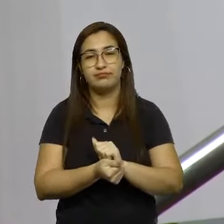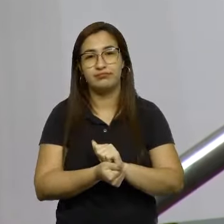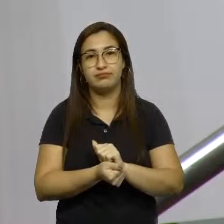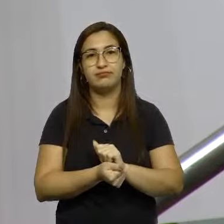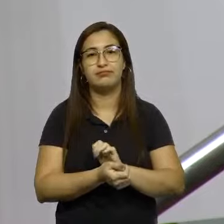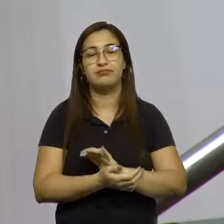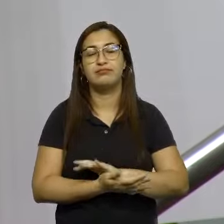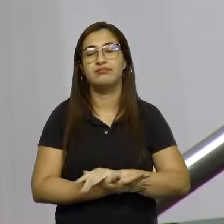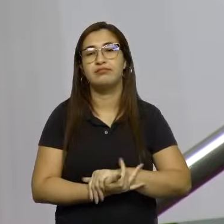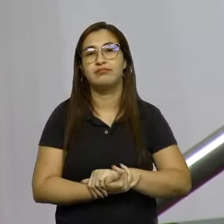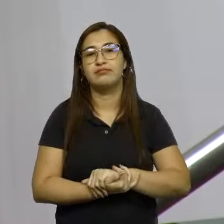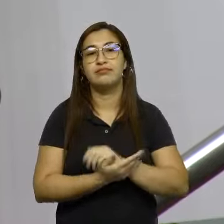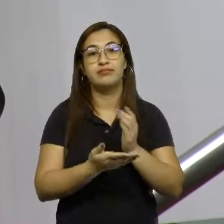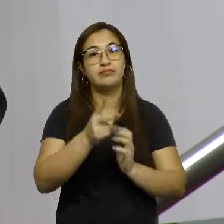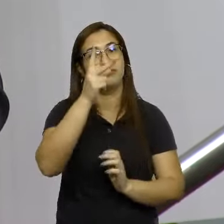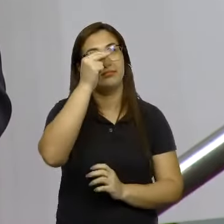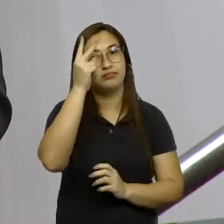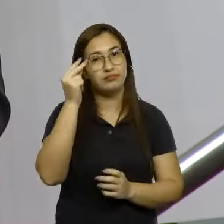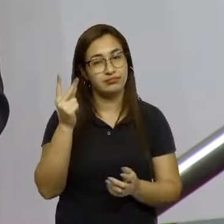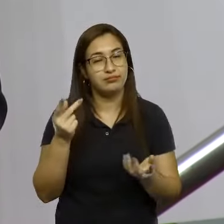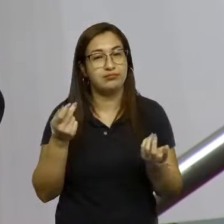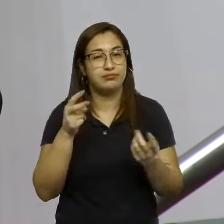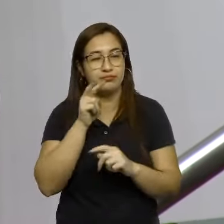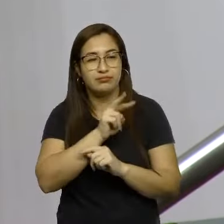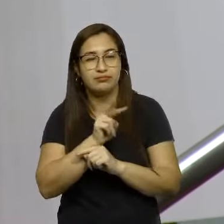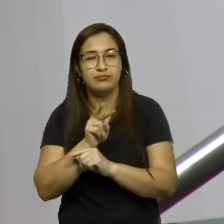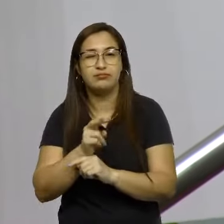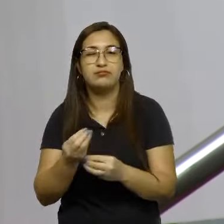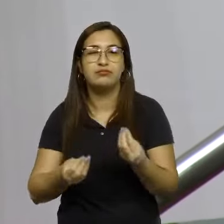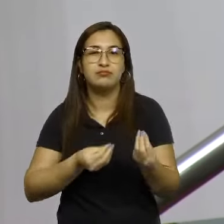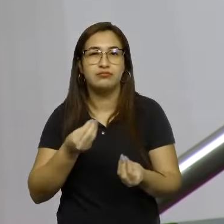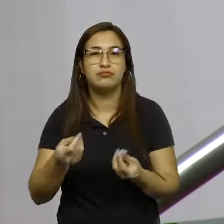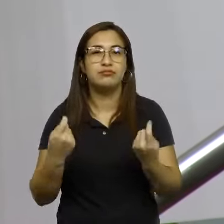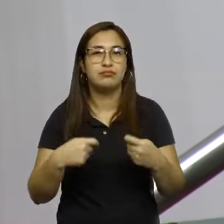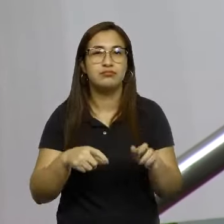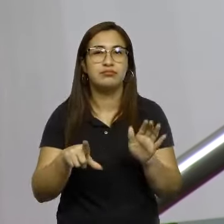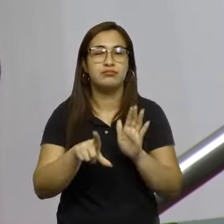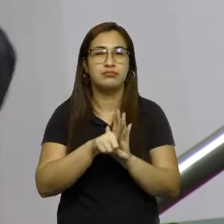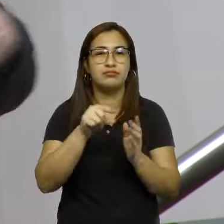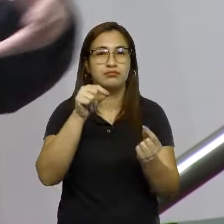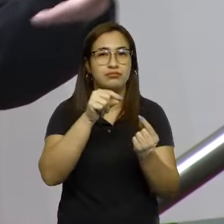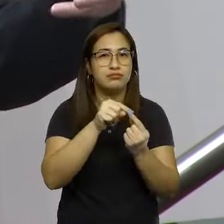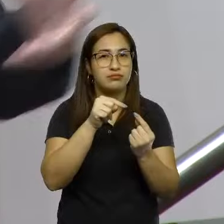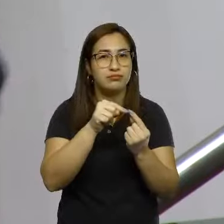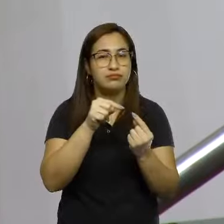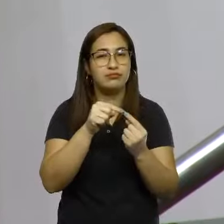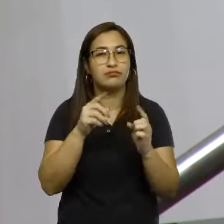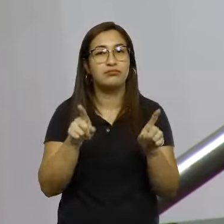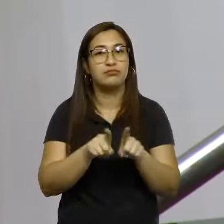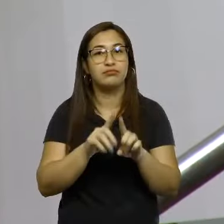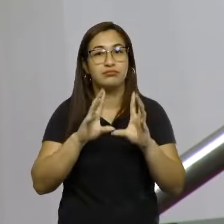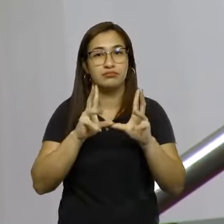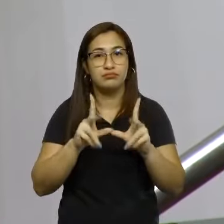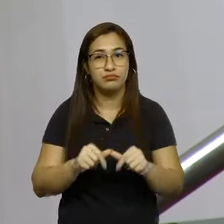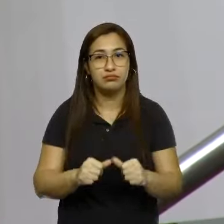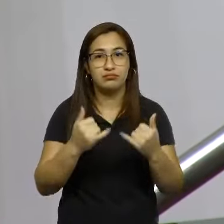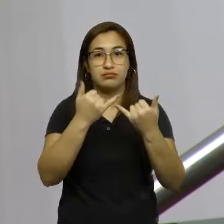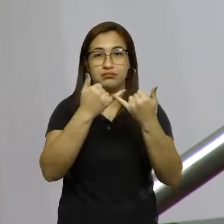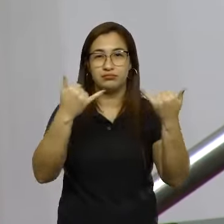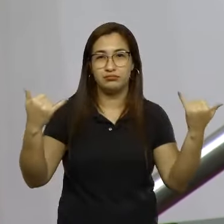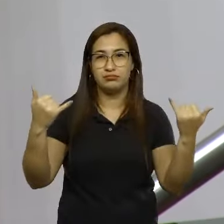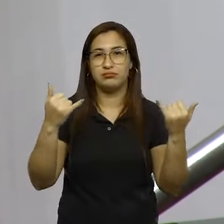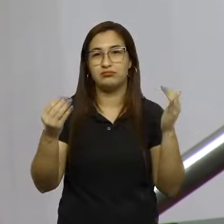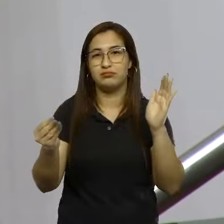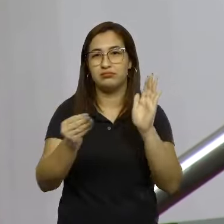fazer a regulamentação. Então, é importante essa adequação da legislação, bem como a limpeza da rede, essa questão da